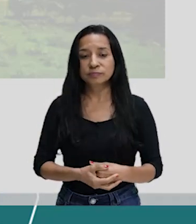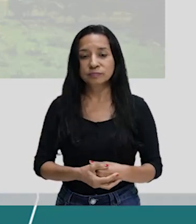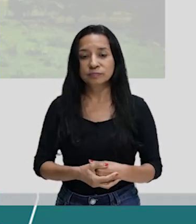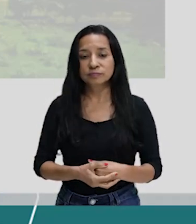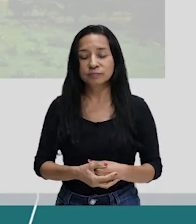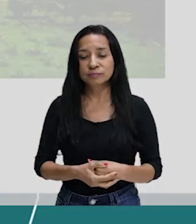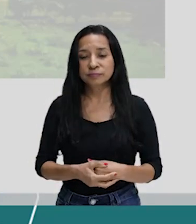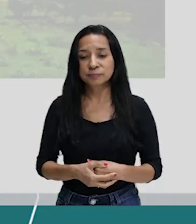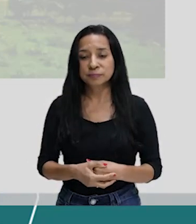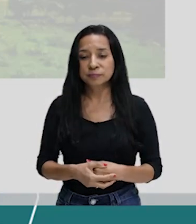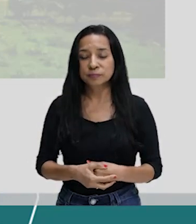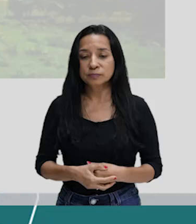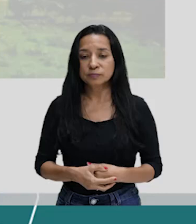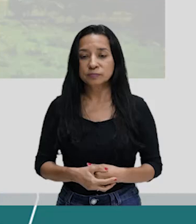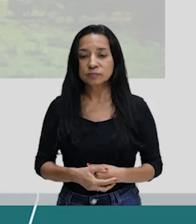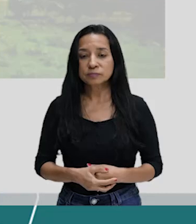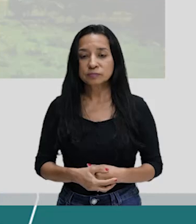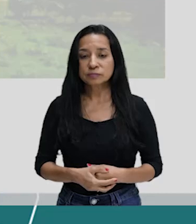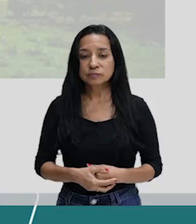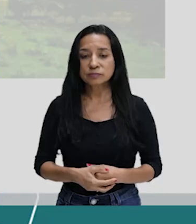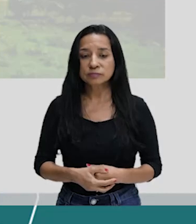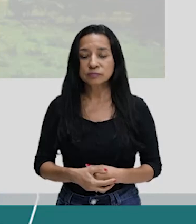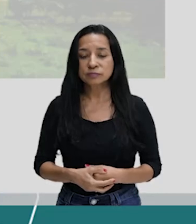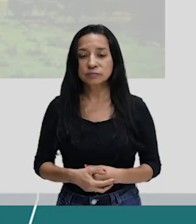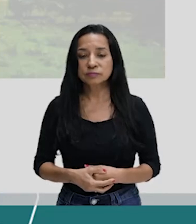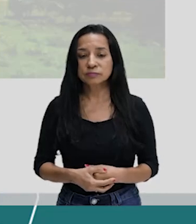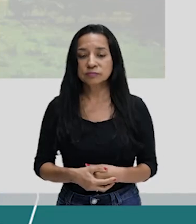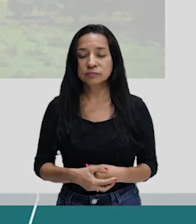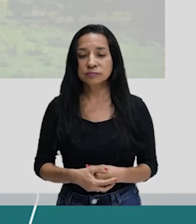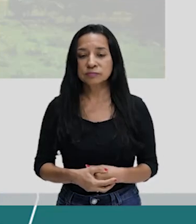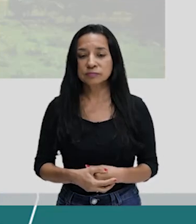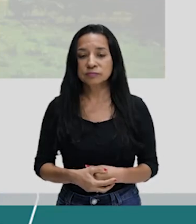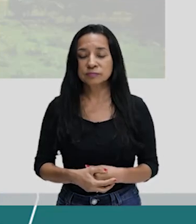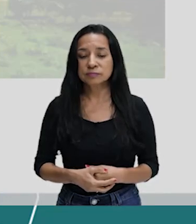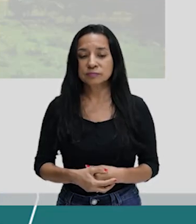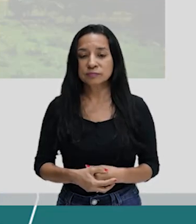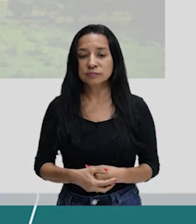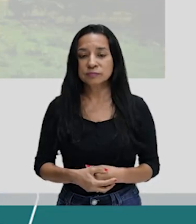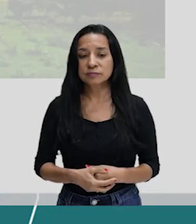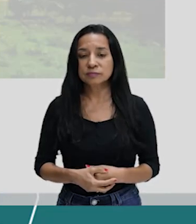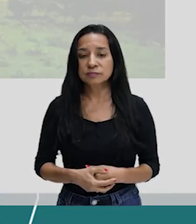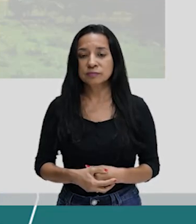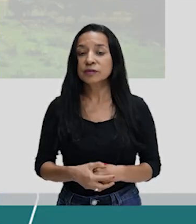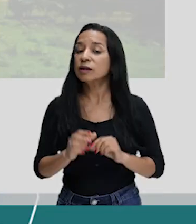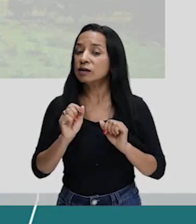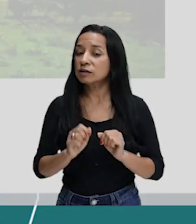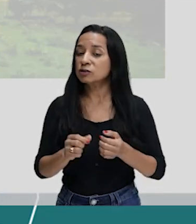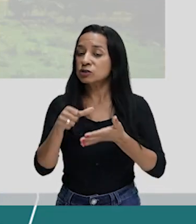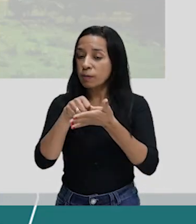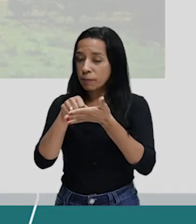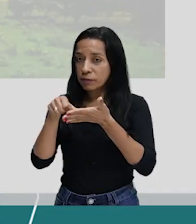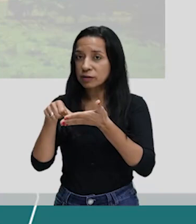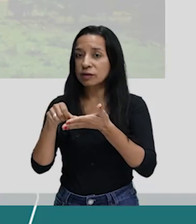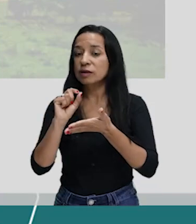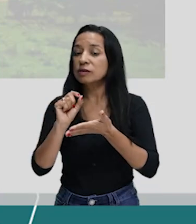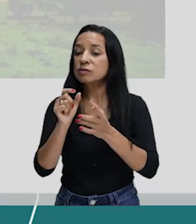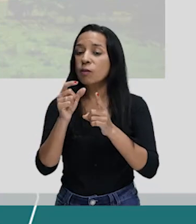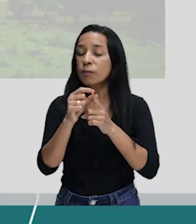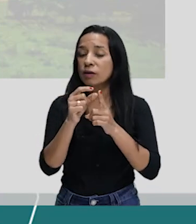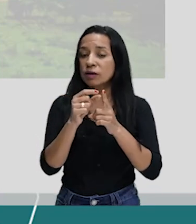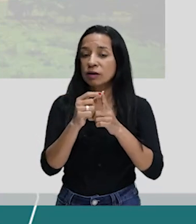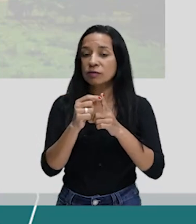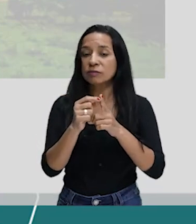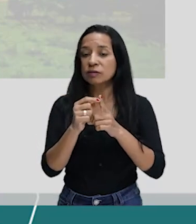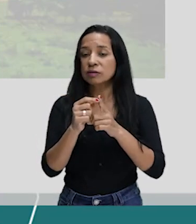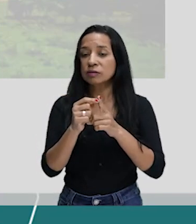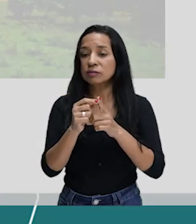sabor de chocolate e cheiro de terra molhada. E eu já marquei aqui. Os